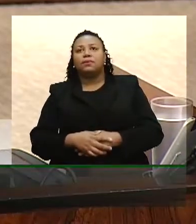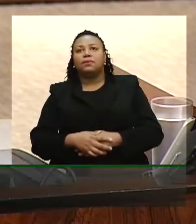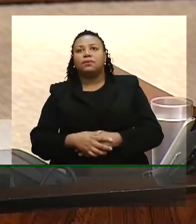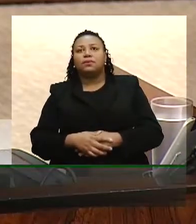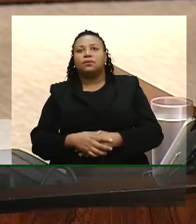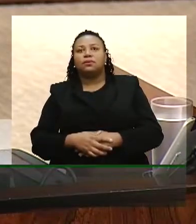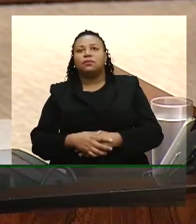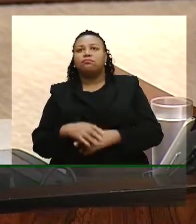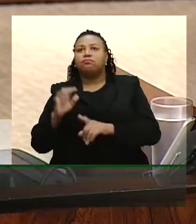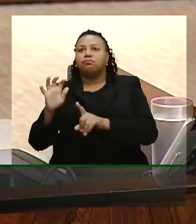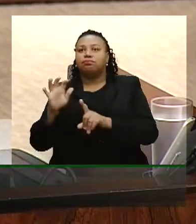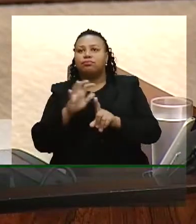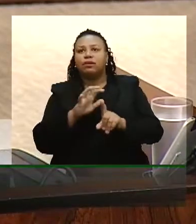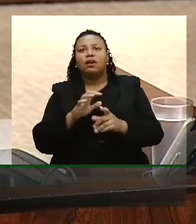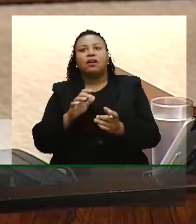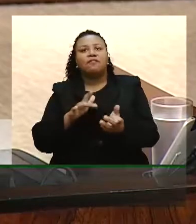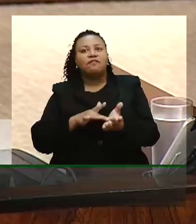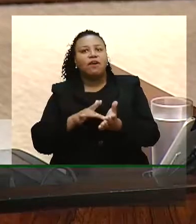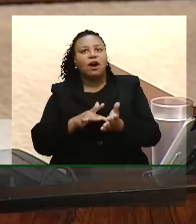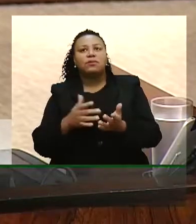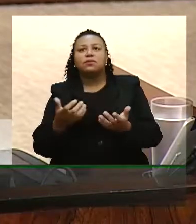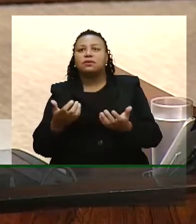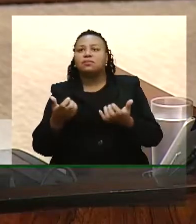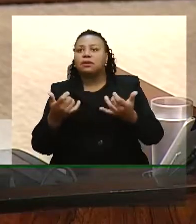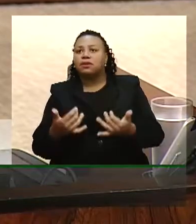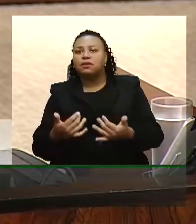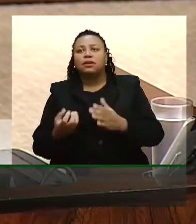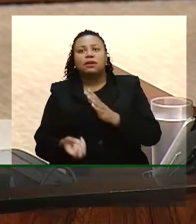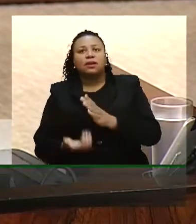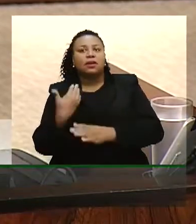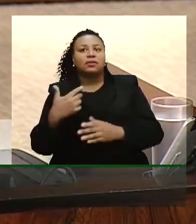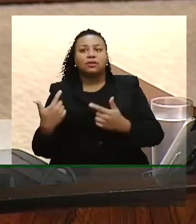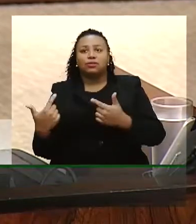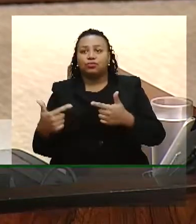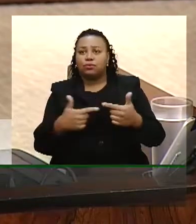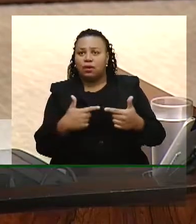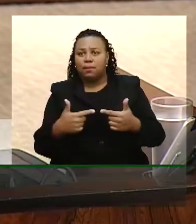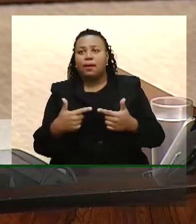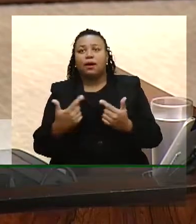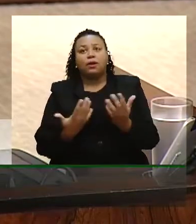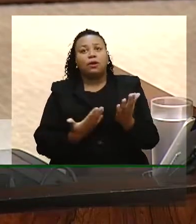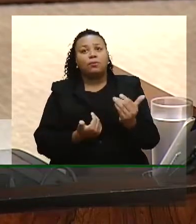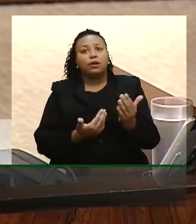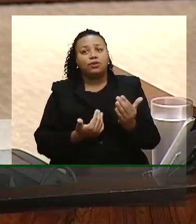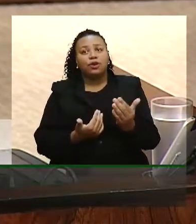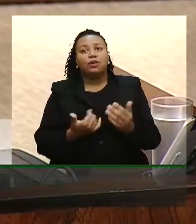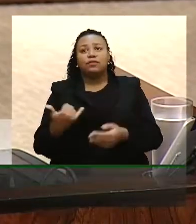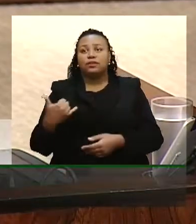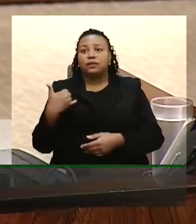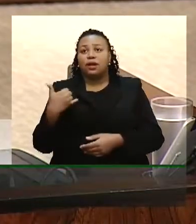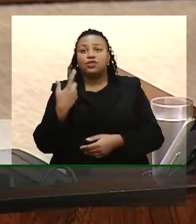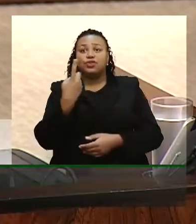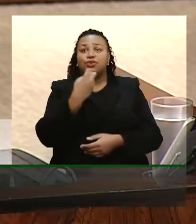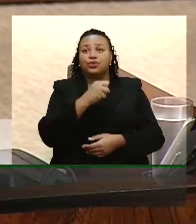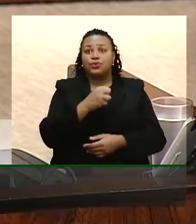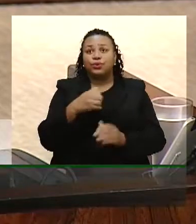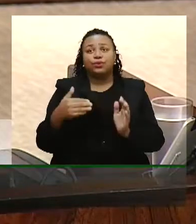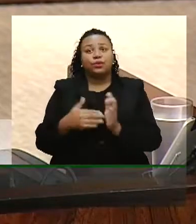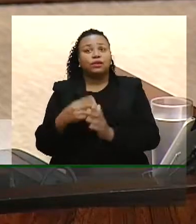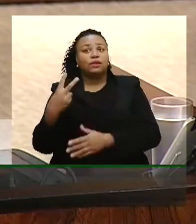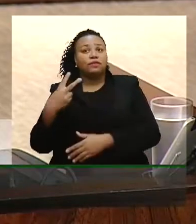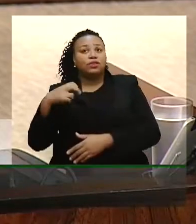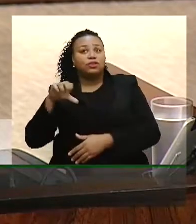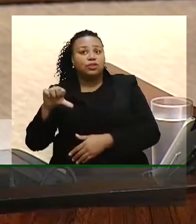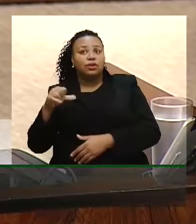atingida sobre a falsa alegação da criação de empregos para jovens entre os 18 e 29 anos